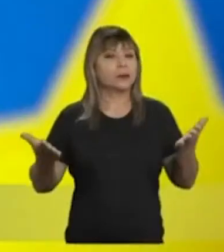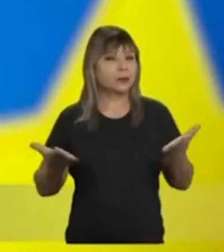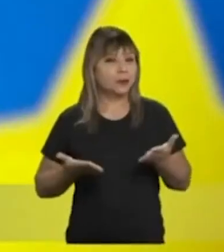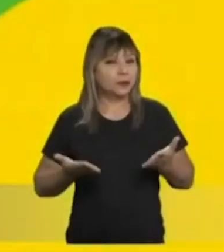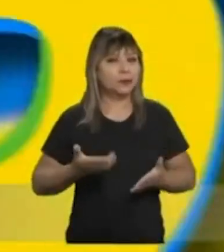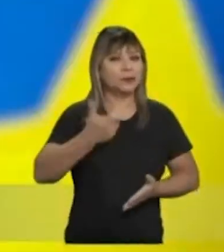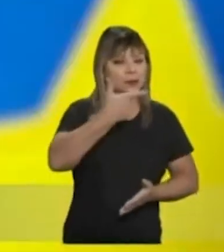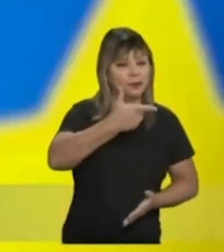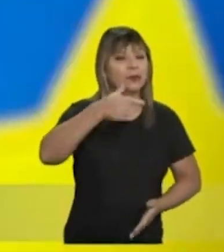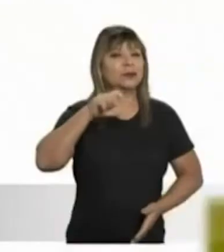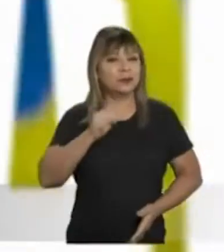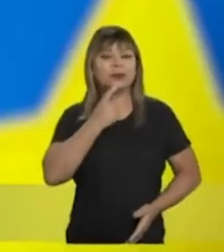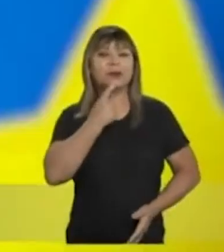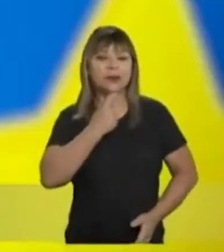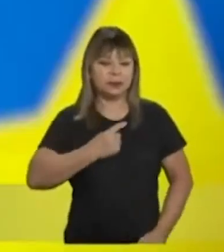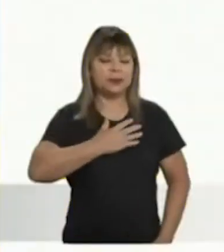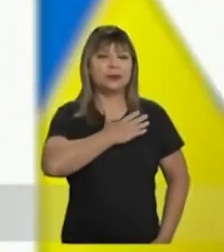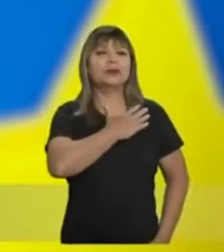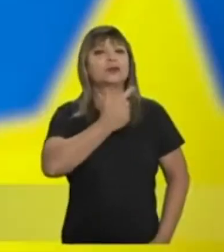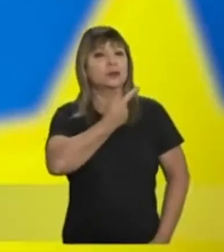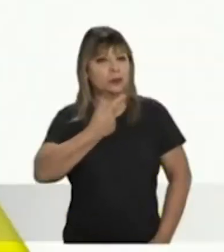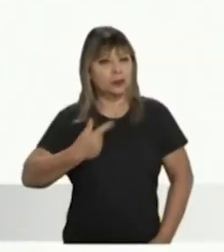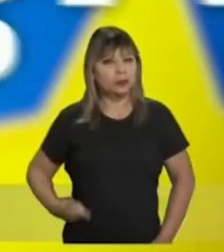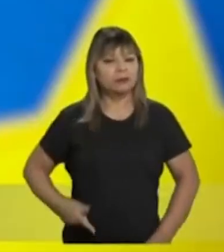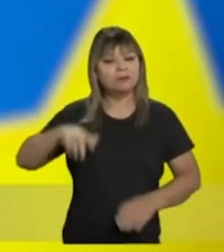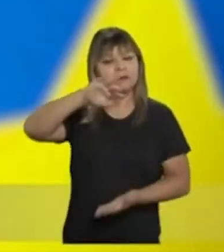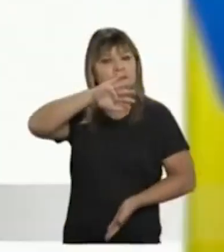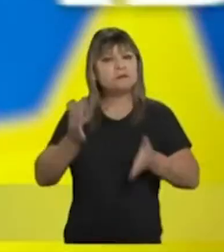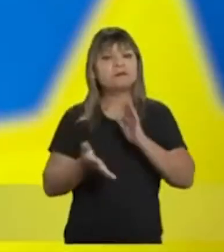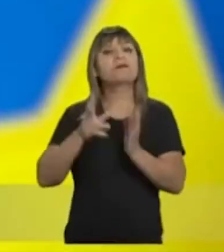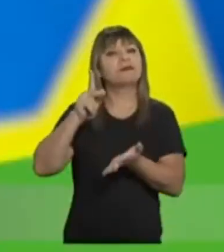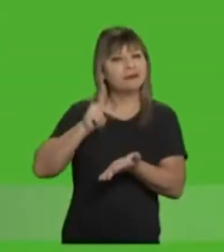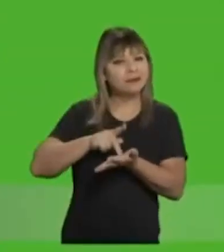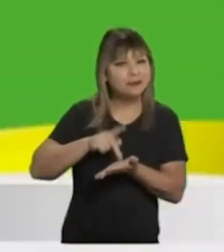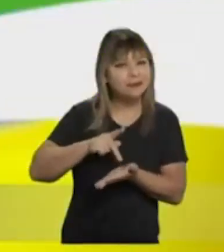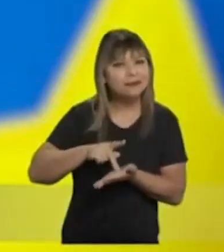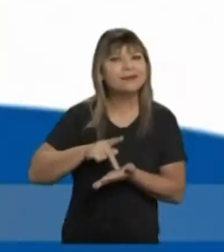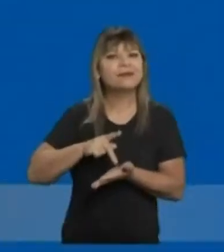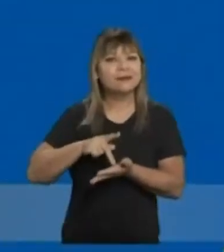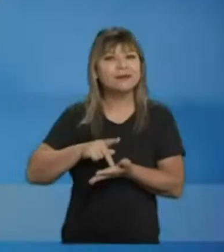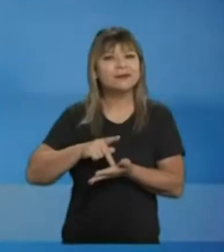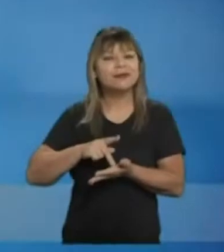Agora é 28, Capitão Contar, Governador, mudança de verdade.